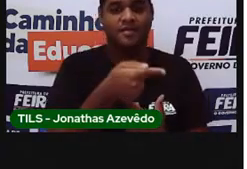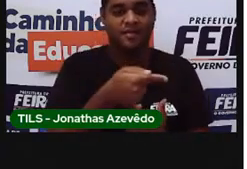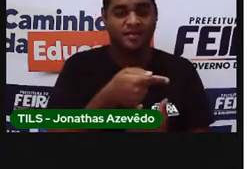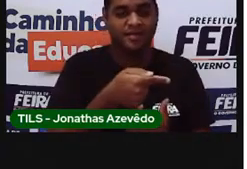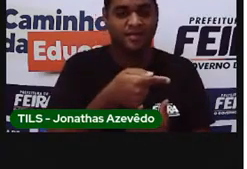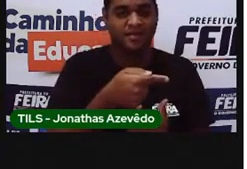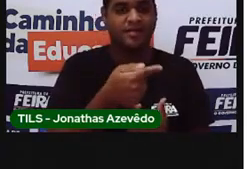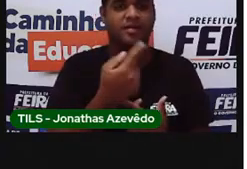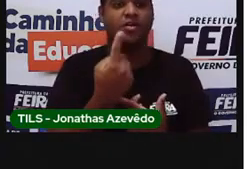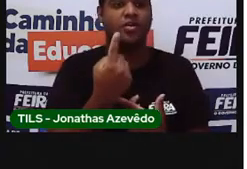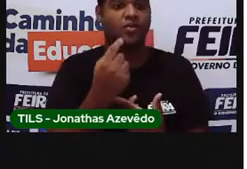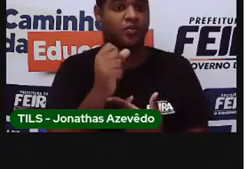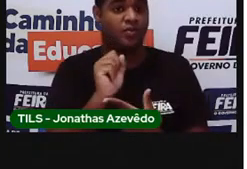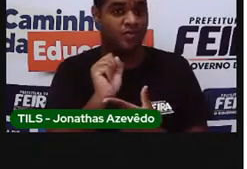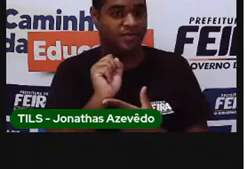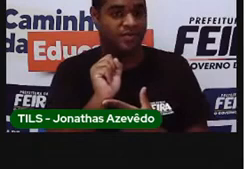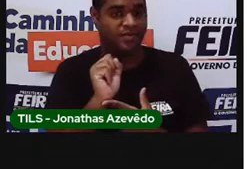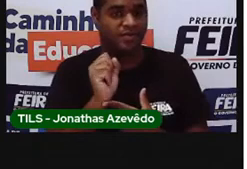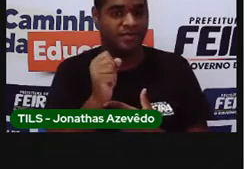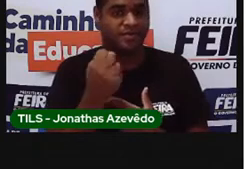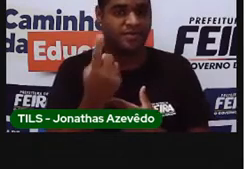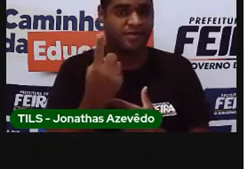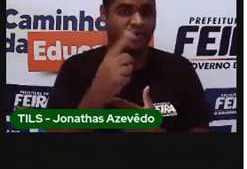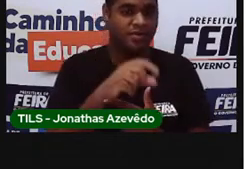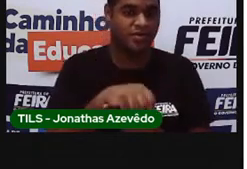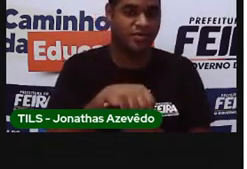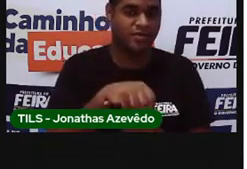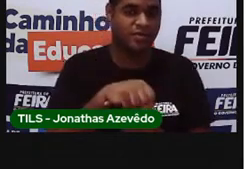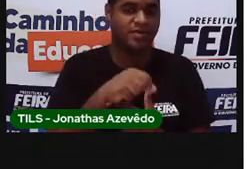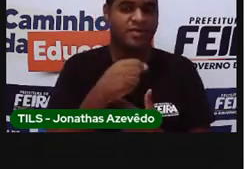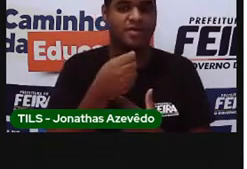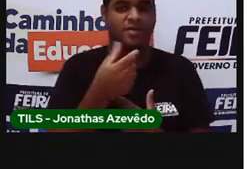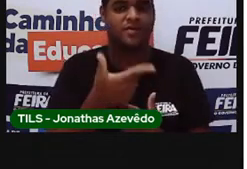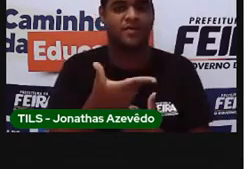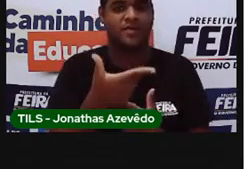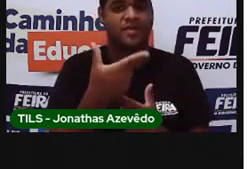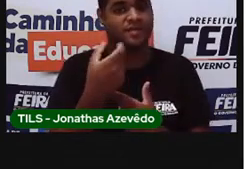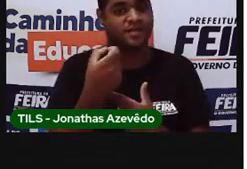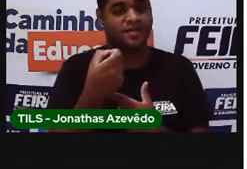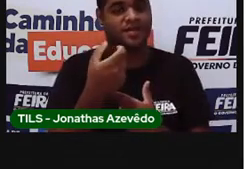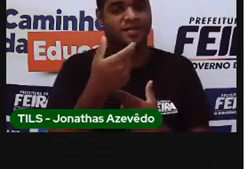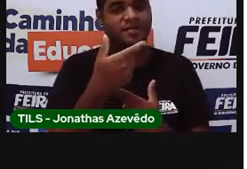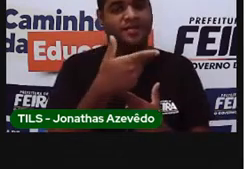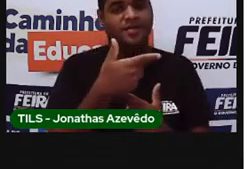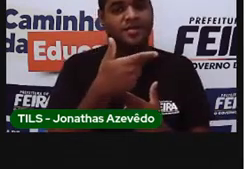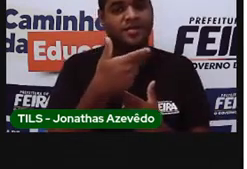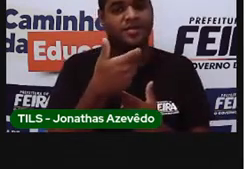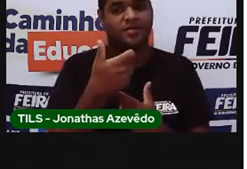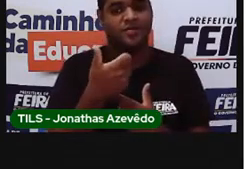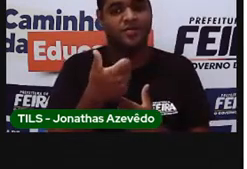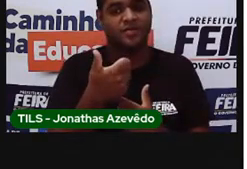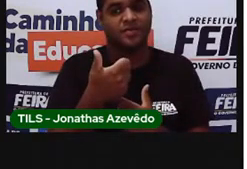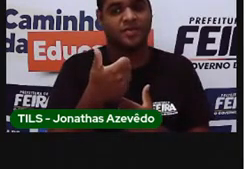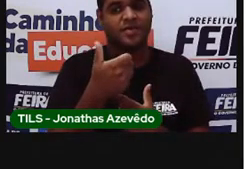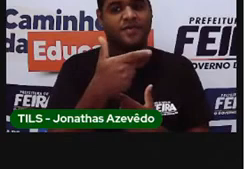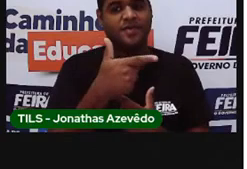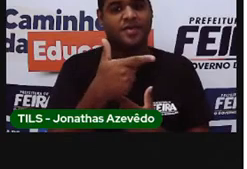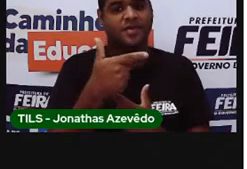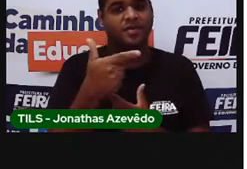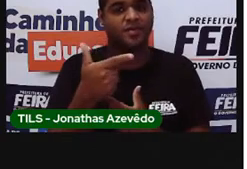dezessete, dezoito, dezenove. Vinte, vinte, vinte e um,